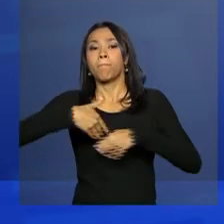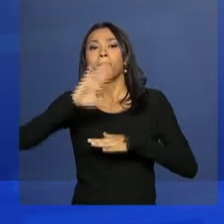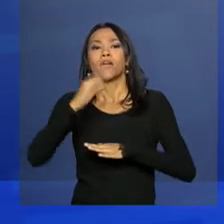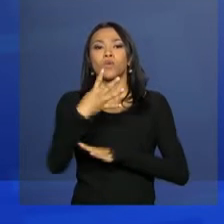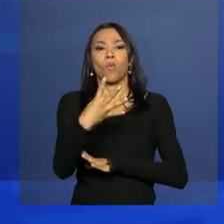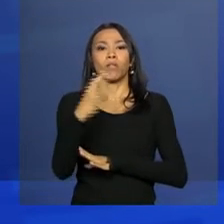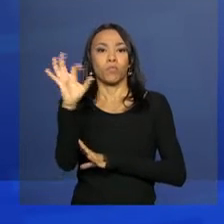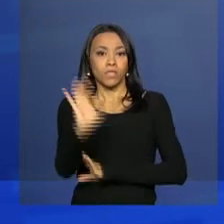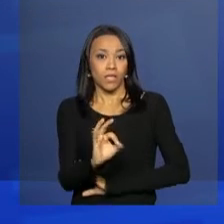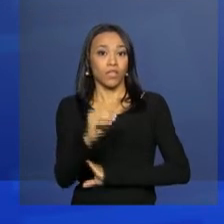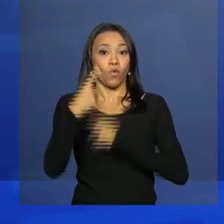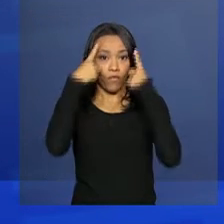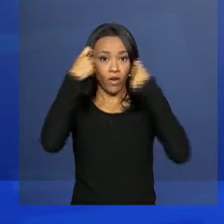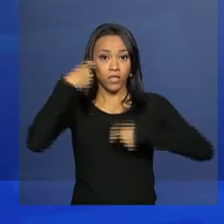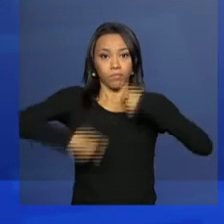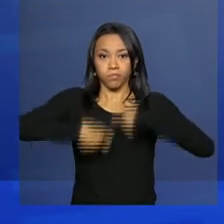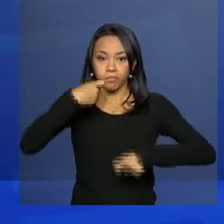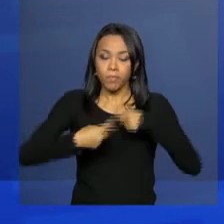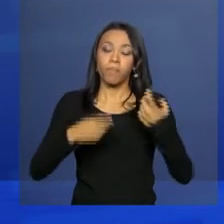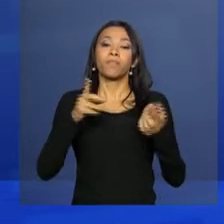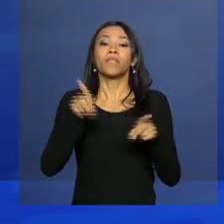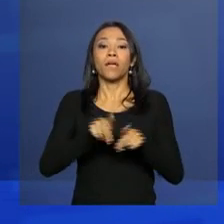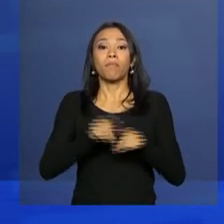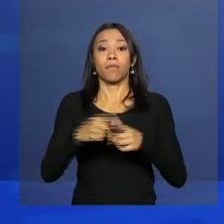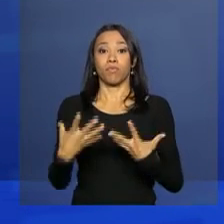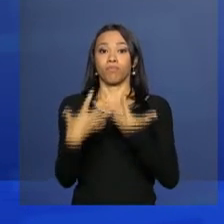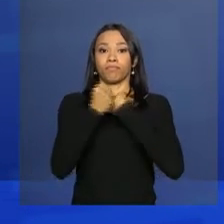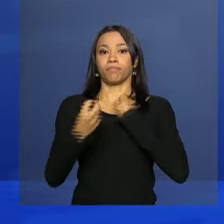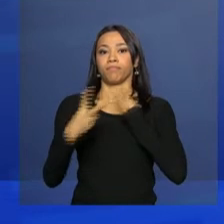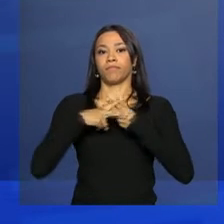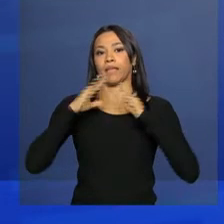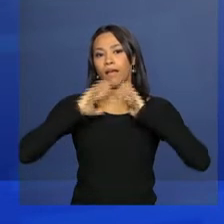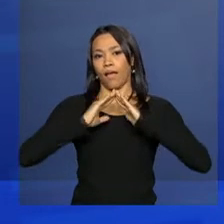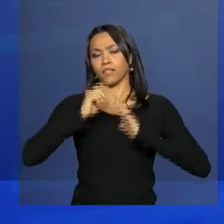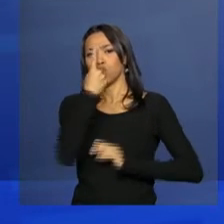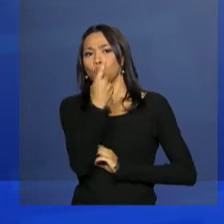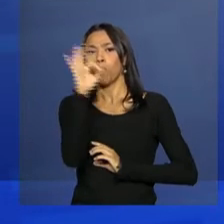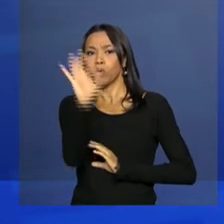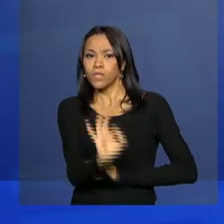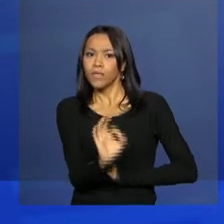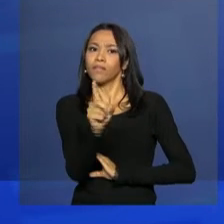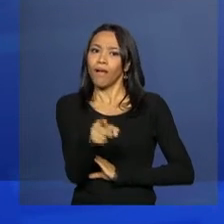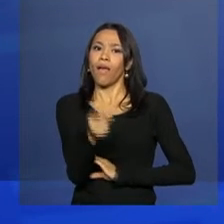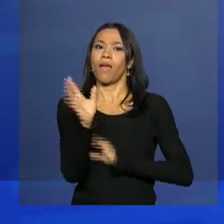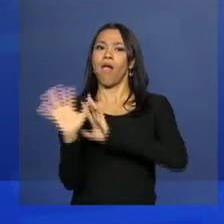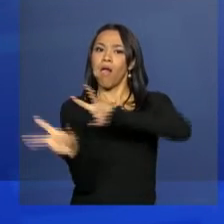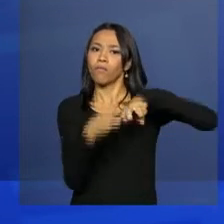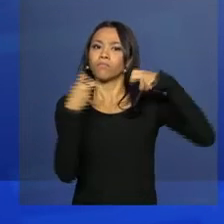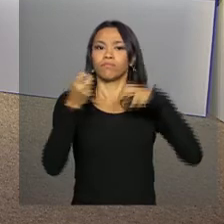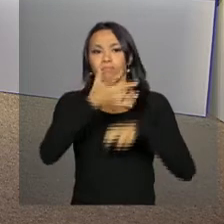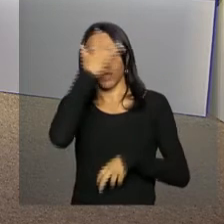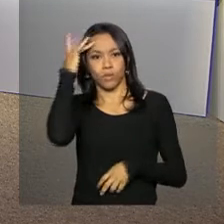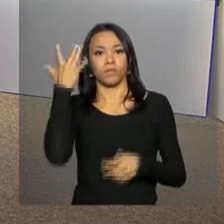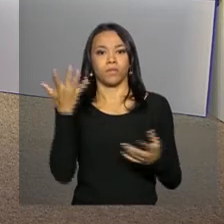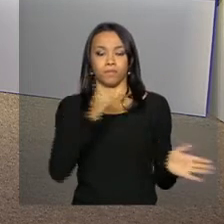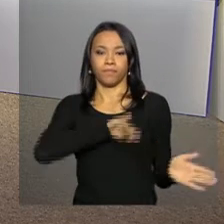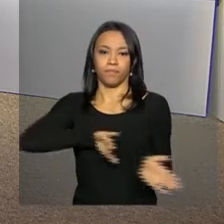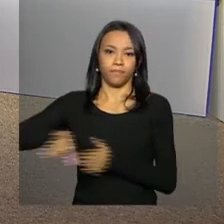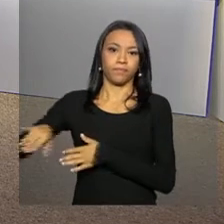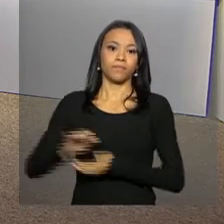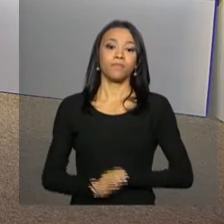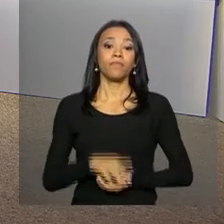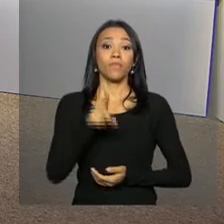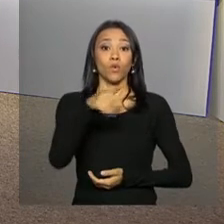violência sexual, 5% por cárcere privado e menos de 1% por tráfico de pessoas. Uma